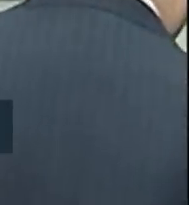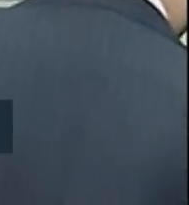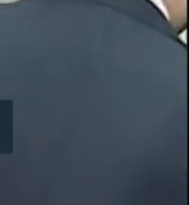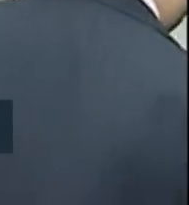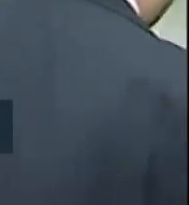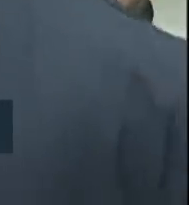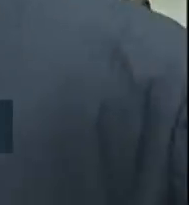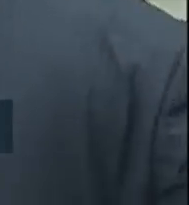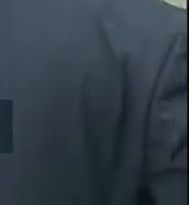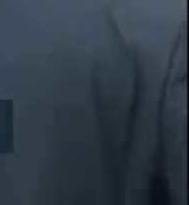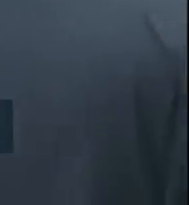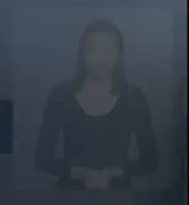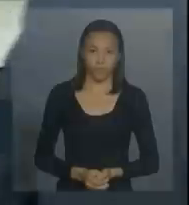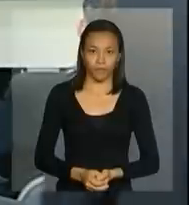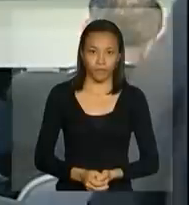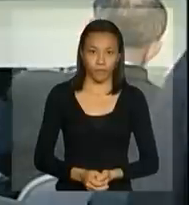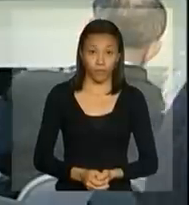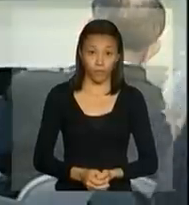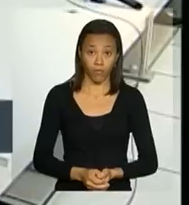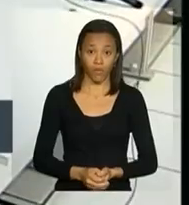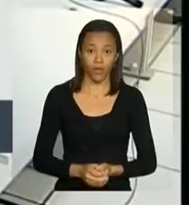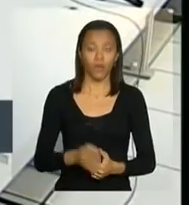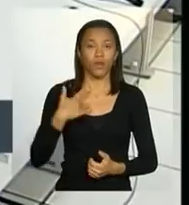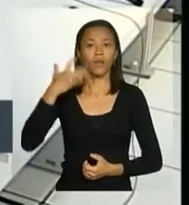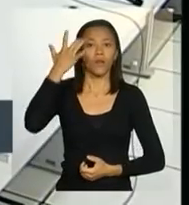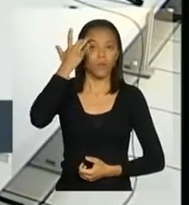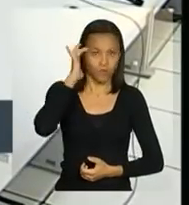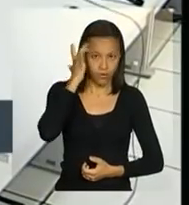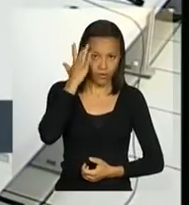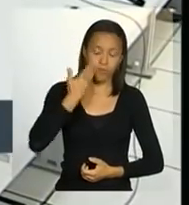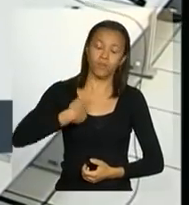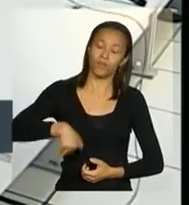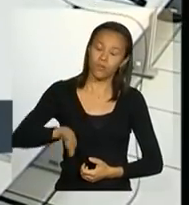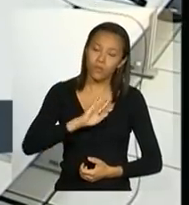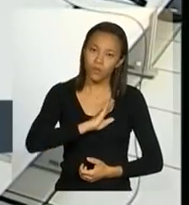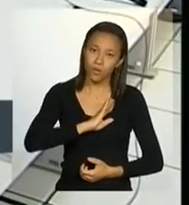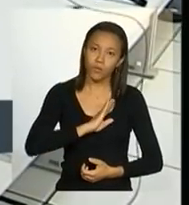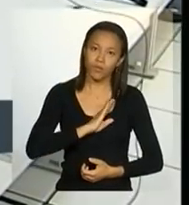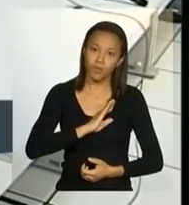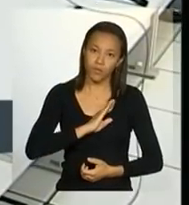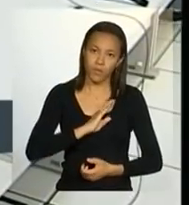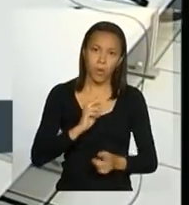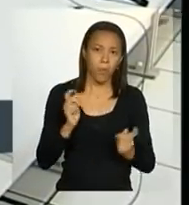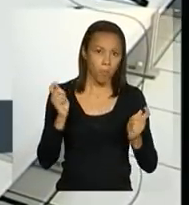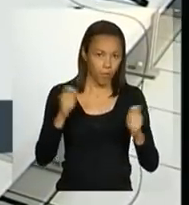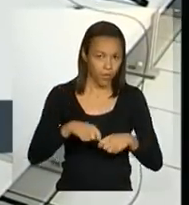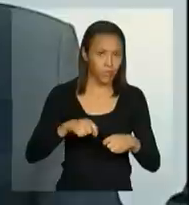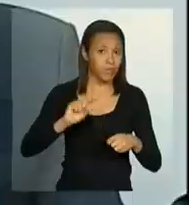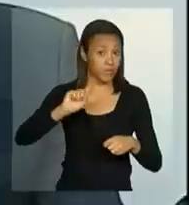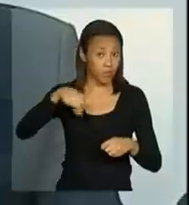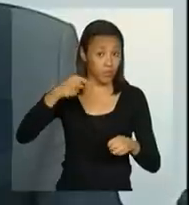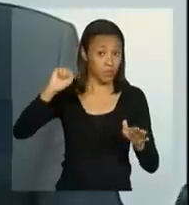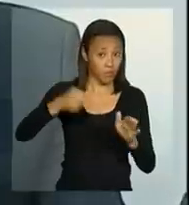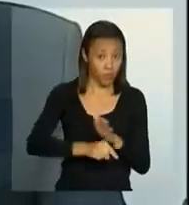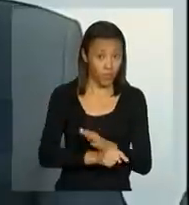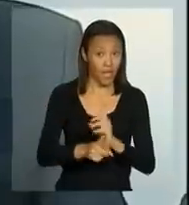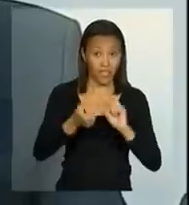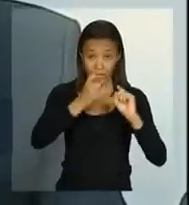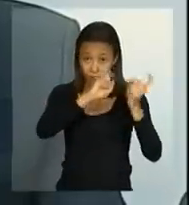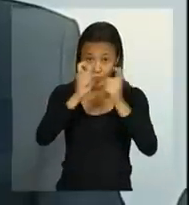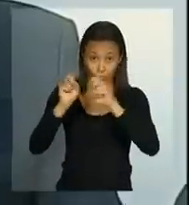do Fundo de Calamidade Pública e acho que a gente pode depois aprofundar esse debate para